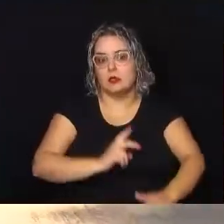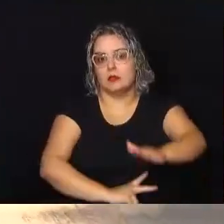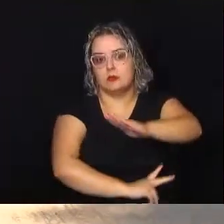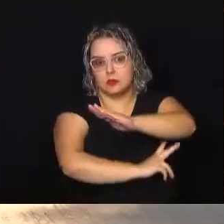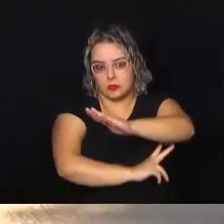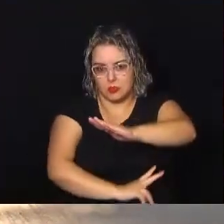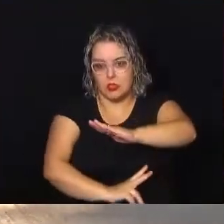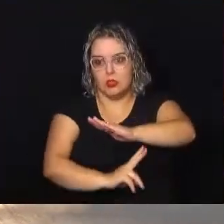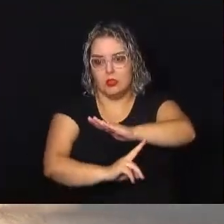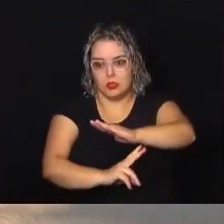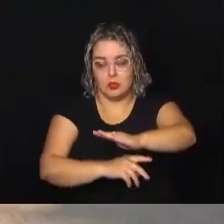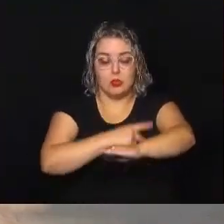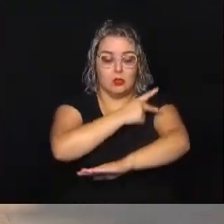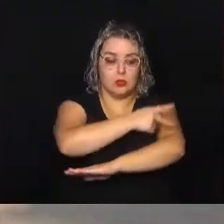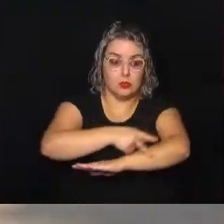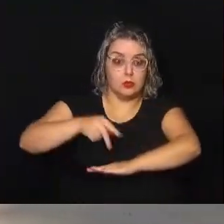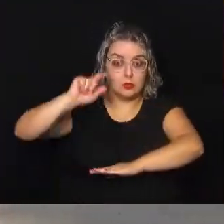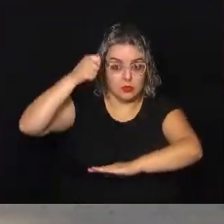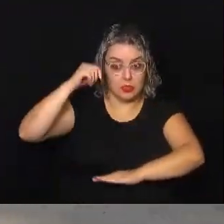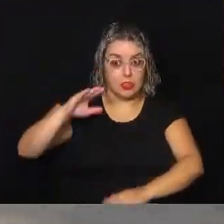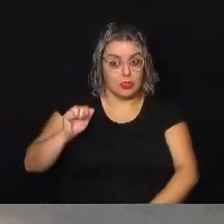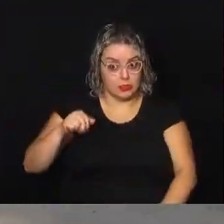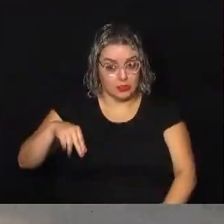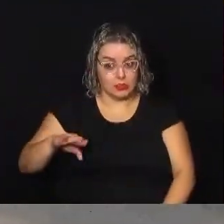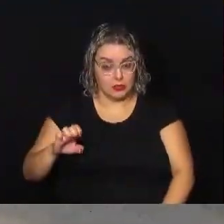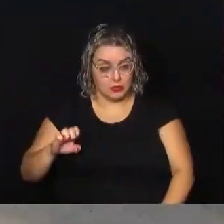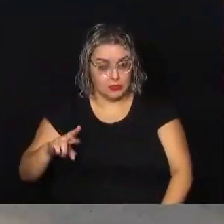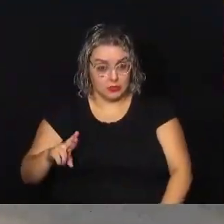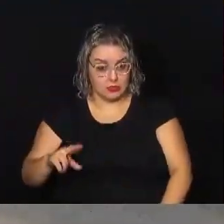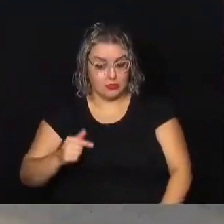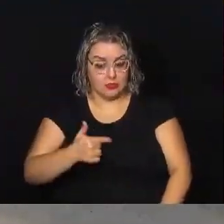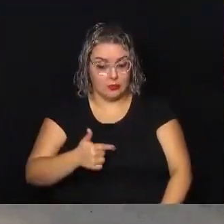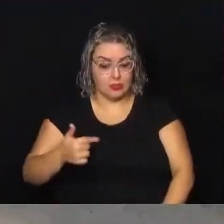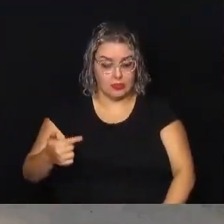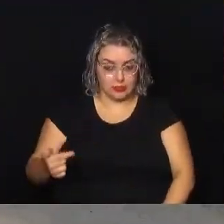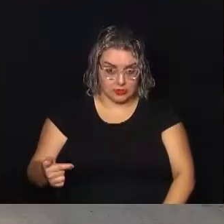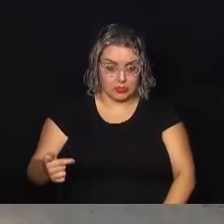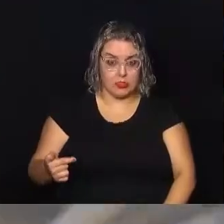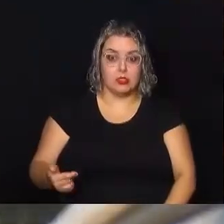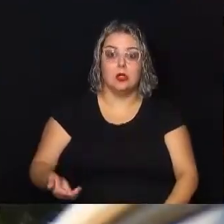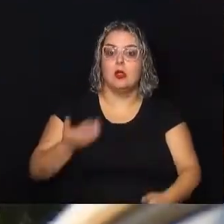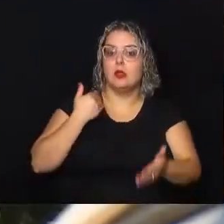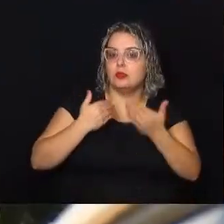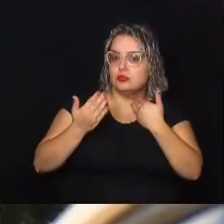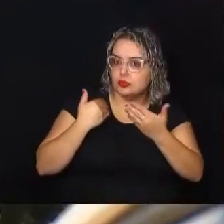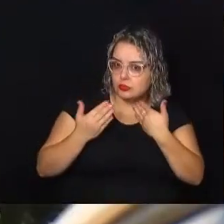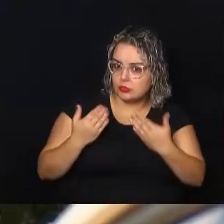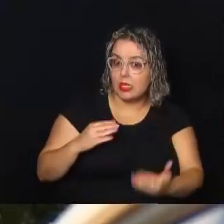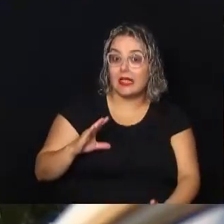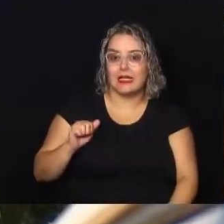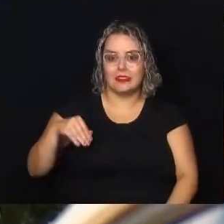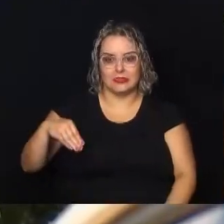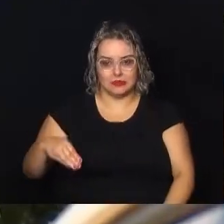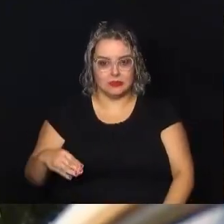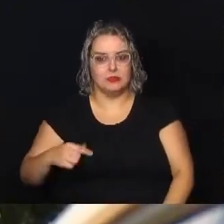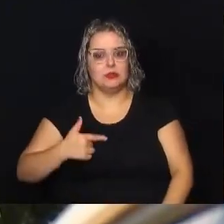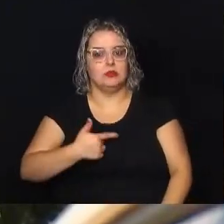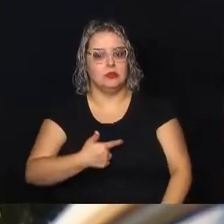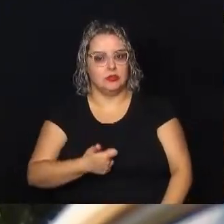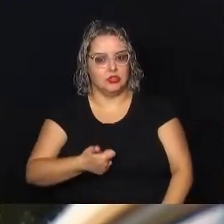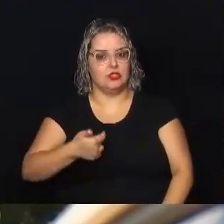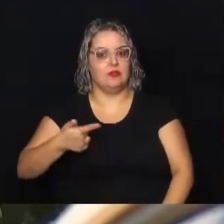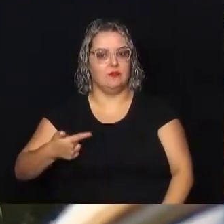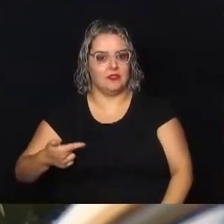e com a pavimentação da CAN 127, para as pessoas também que gostam de vir almoçar em Joaquim Egídio, vão ter outro